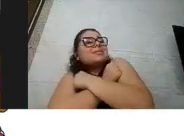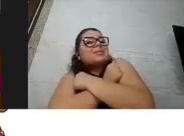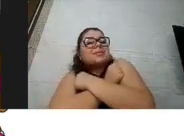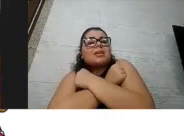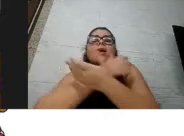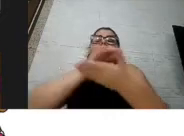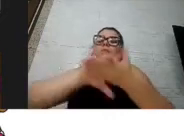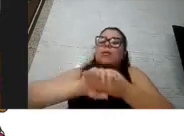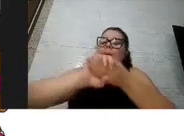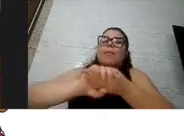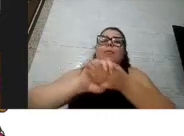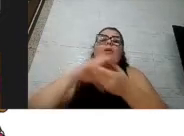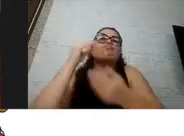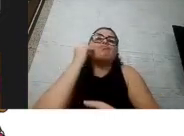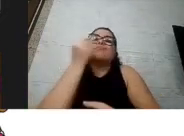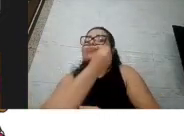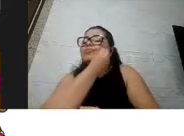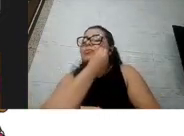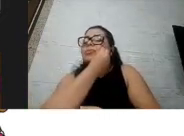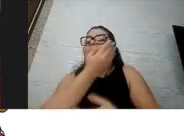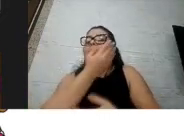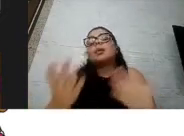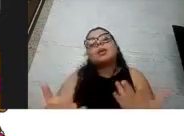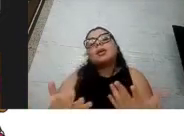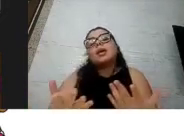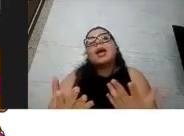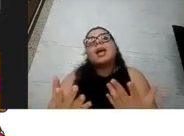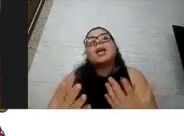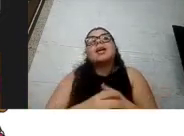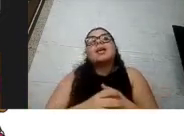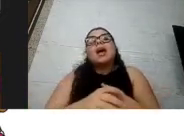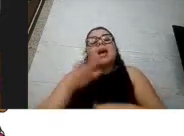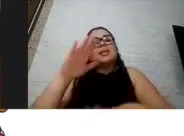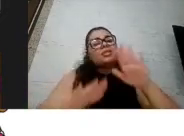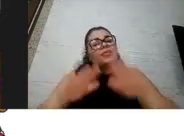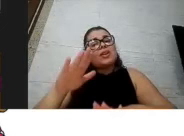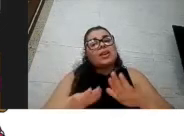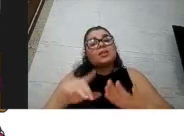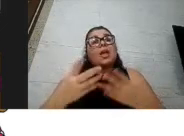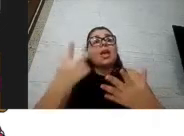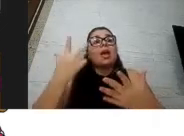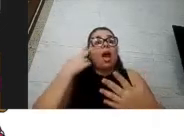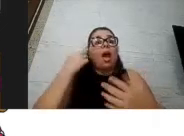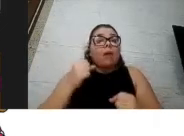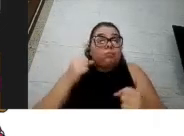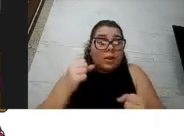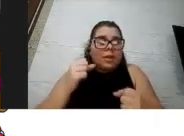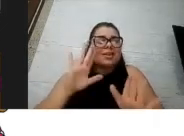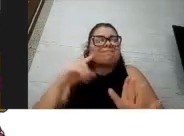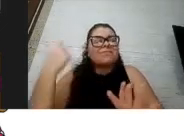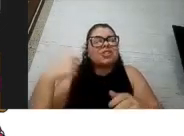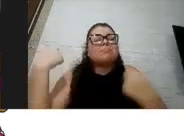cumprimentar com a mão, beijar, se for uma pessoa íntima, às vezes isso vai no automático, a gente precisa sempre